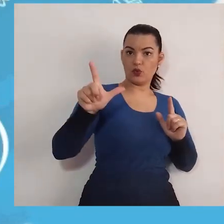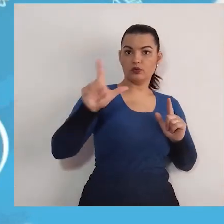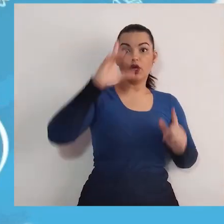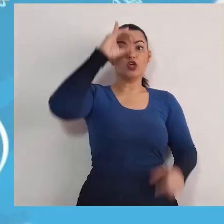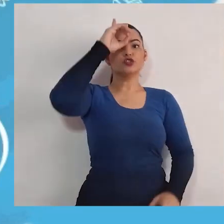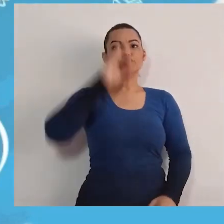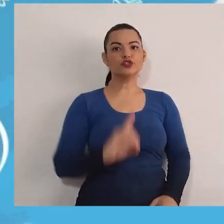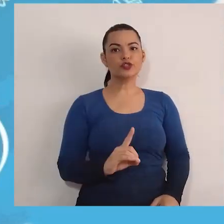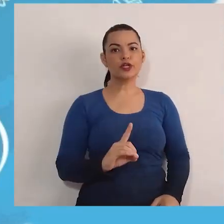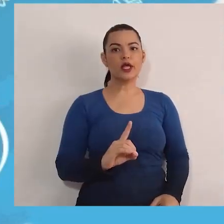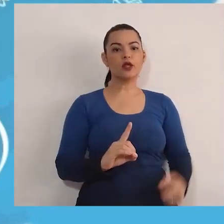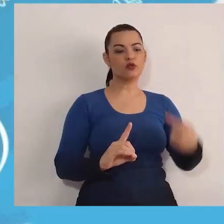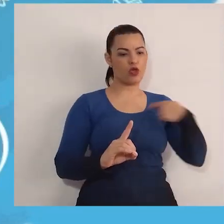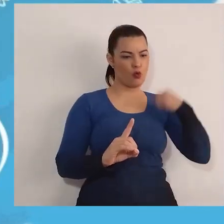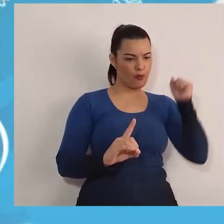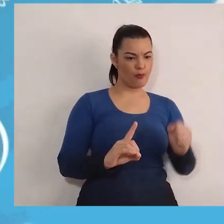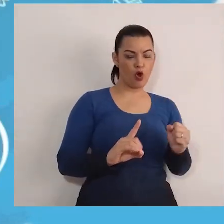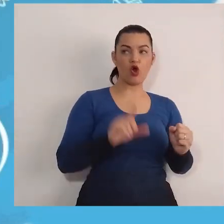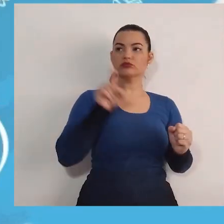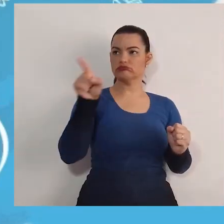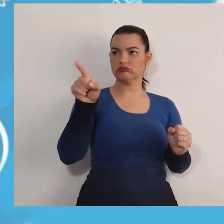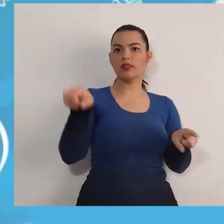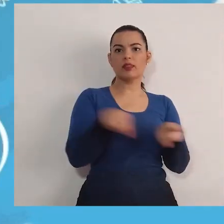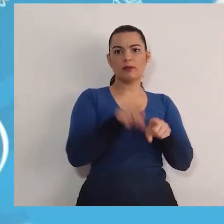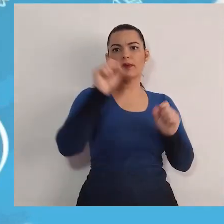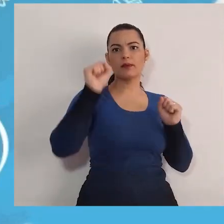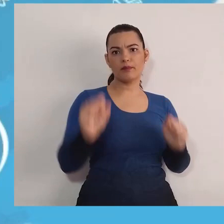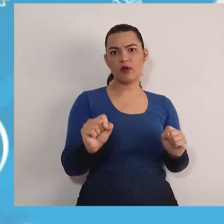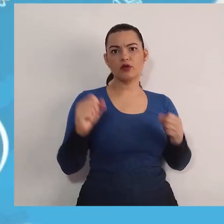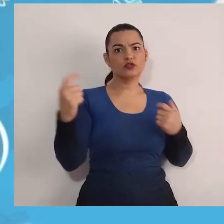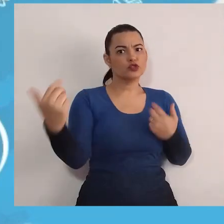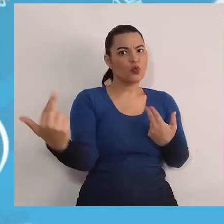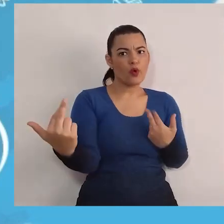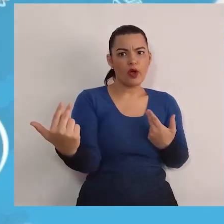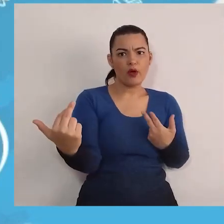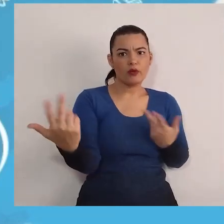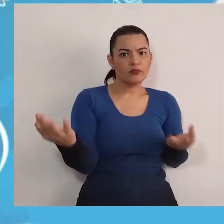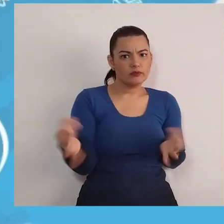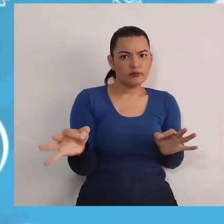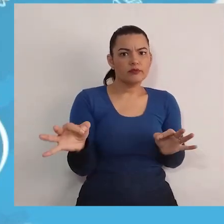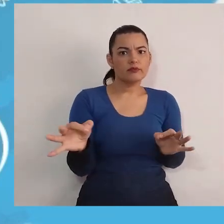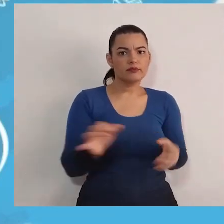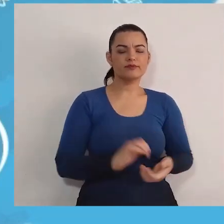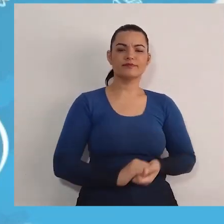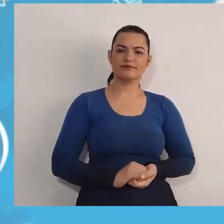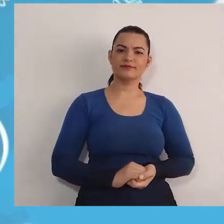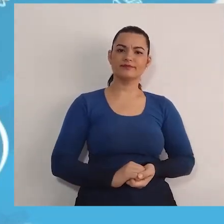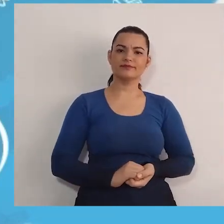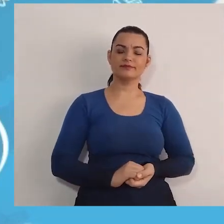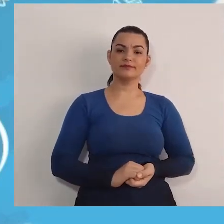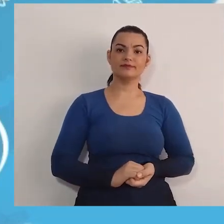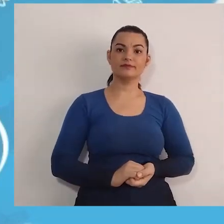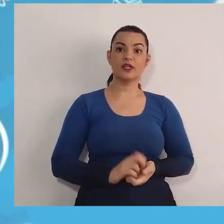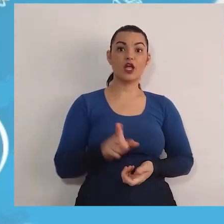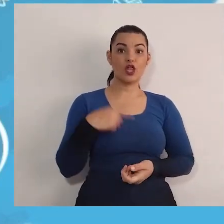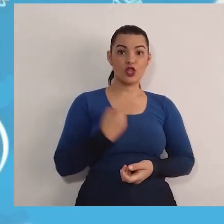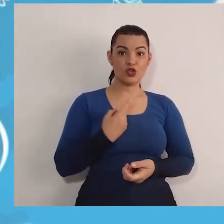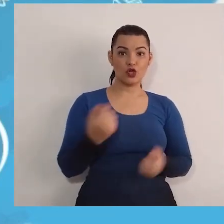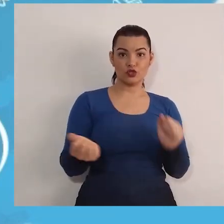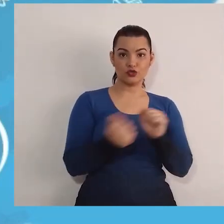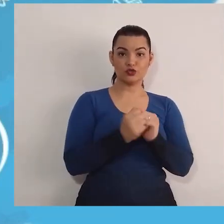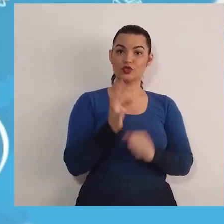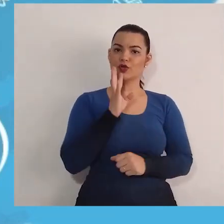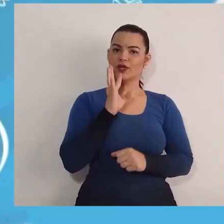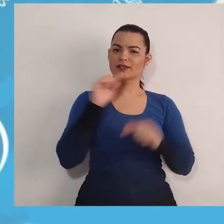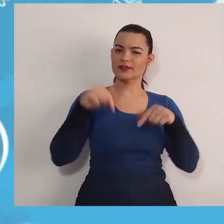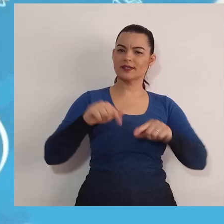os direitos têm que valer tanto para um quanto para outro, de forma igualitária. Nós